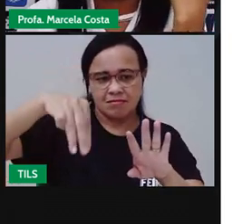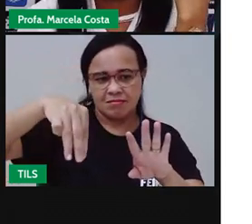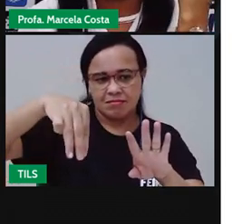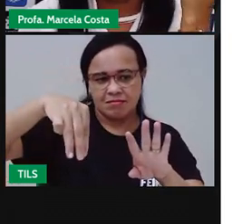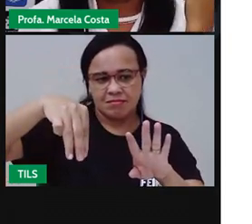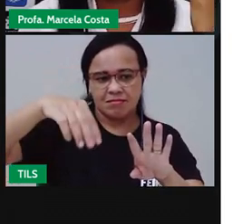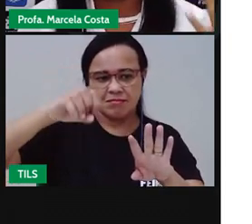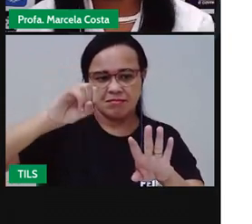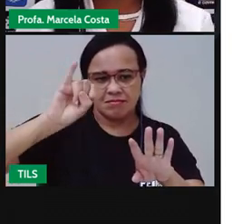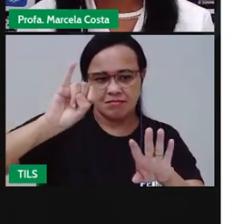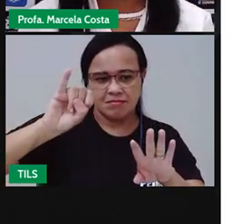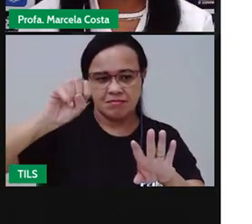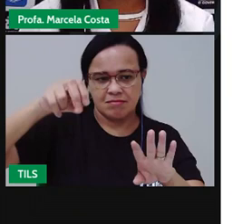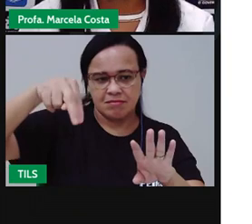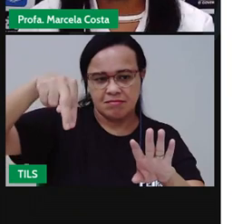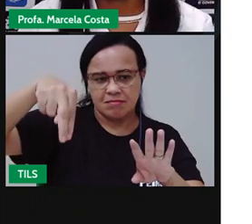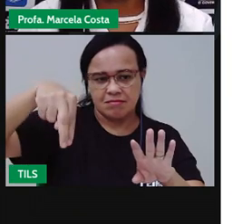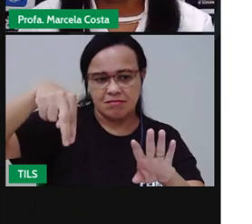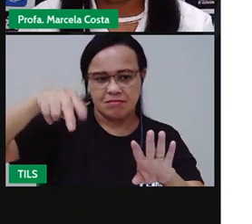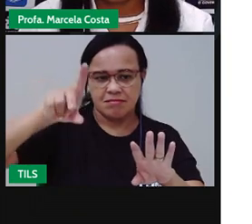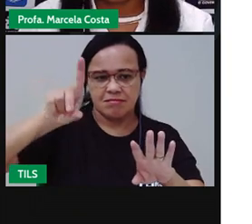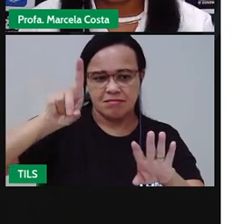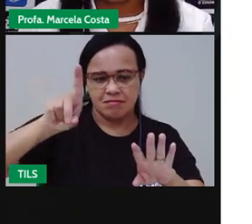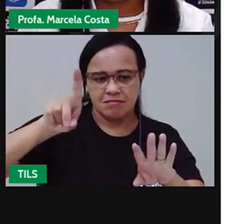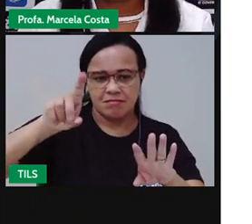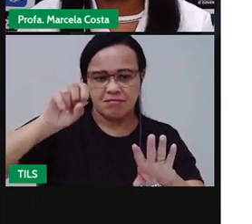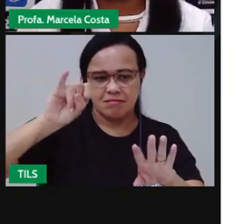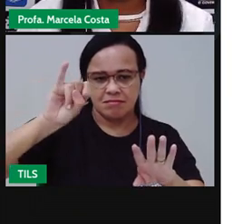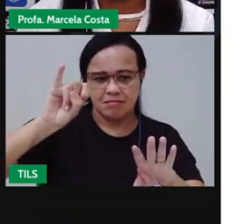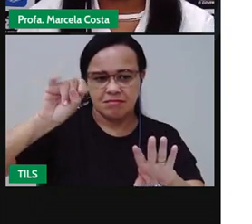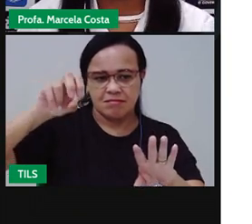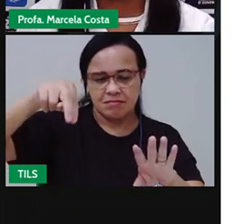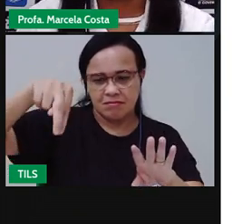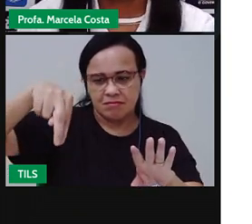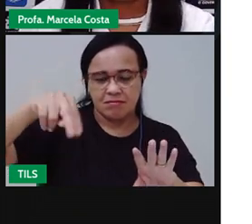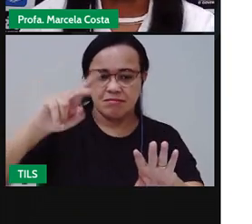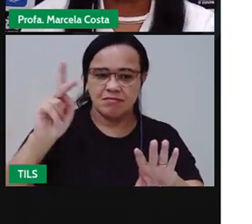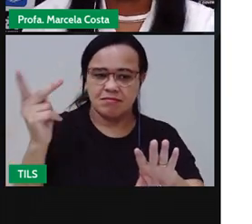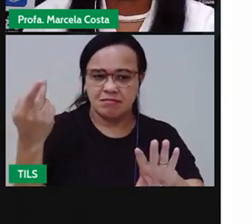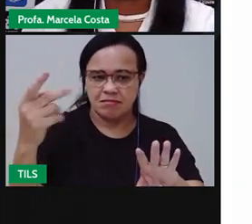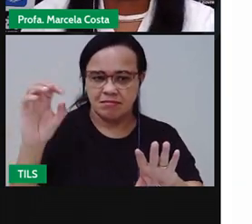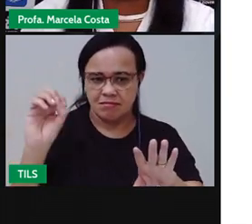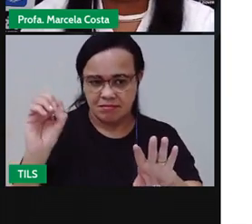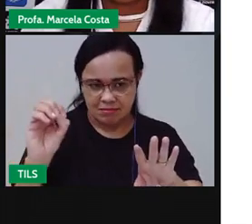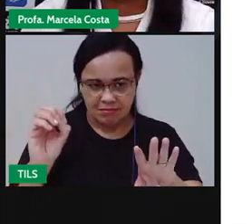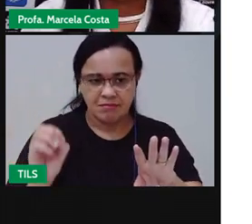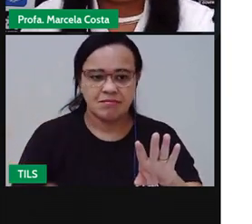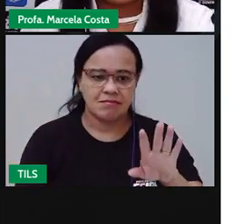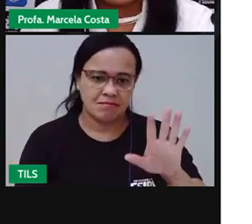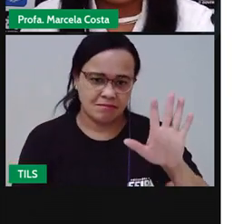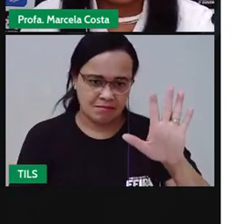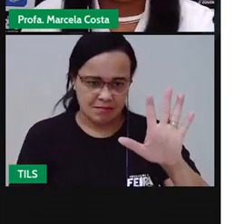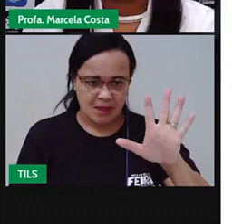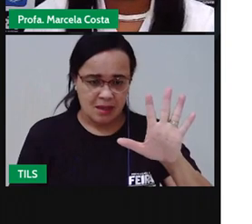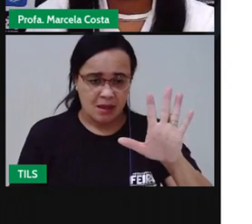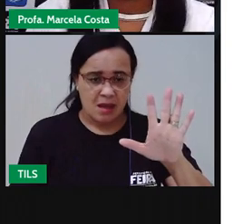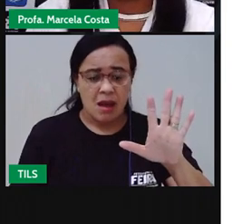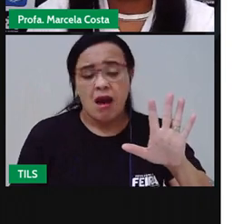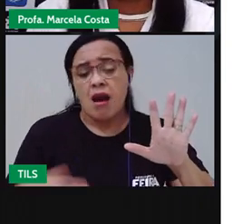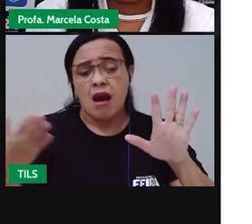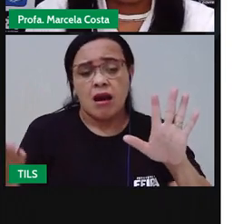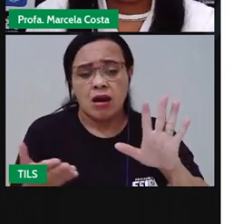Então, esses são os nomes dos dedos. Agora, vamos ver a escrita